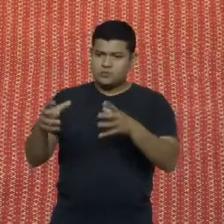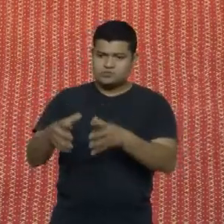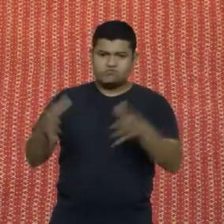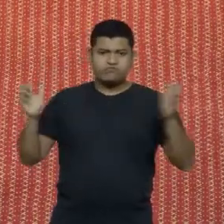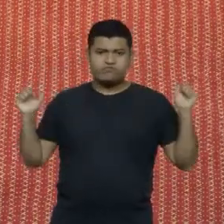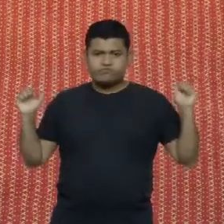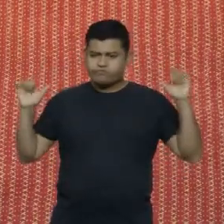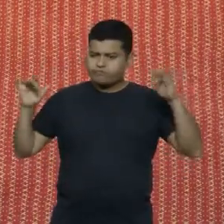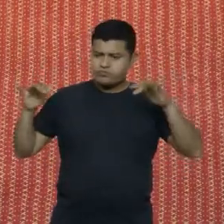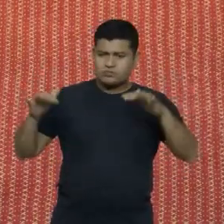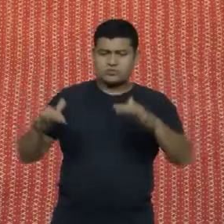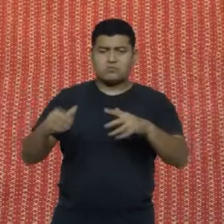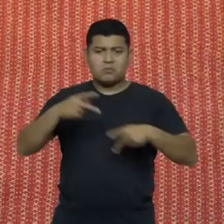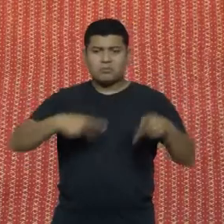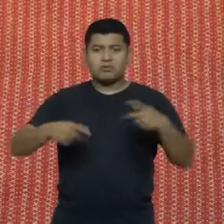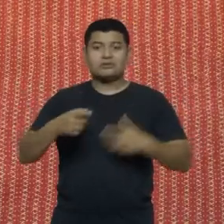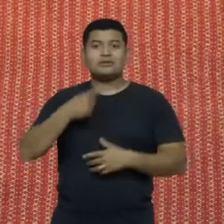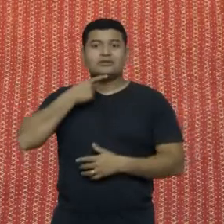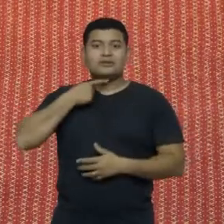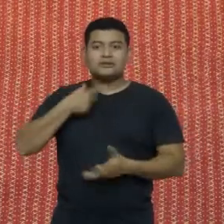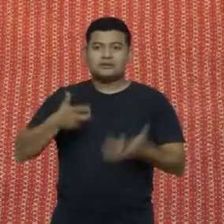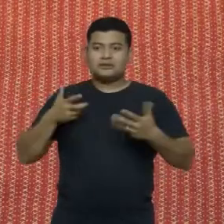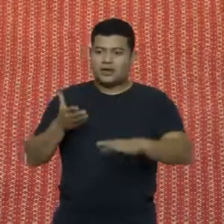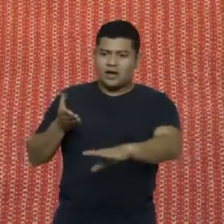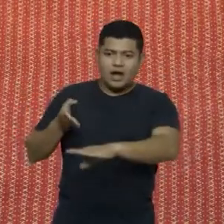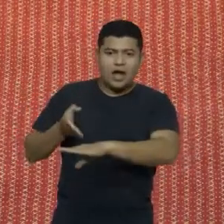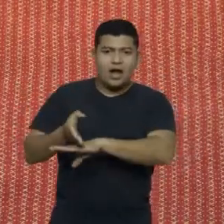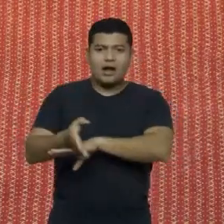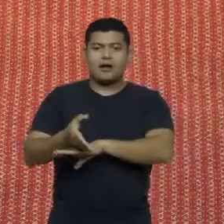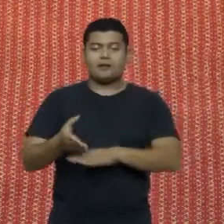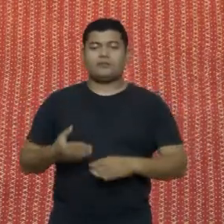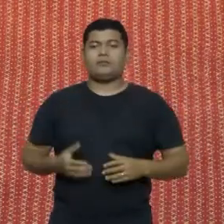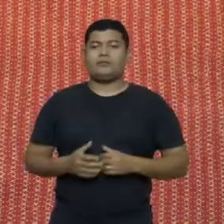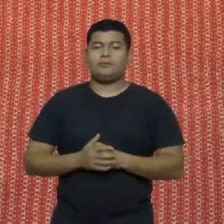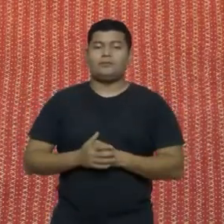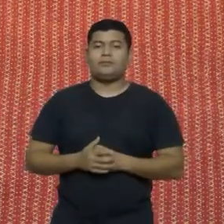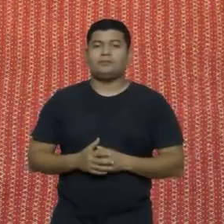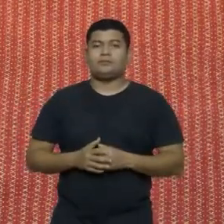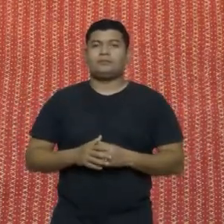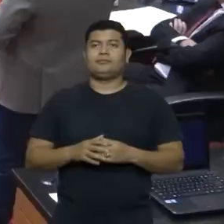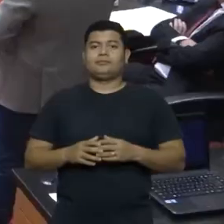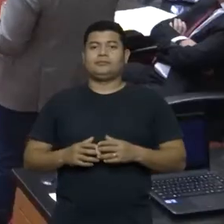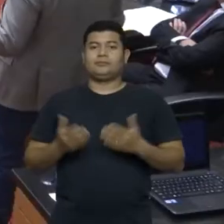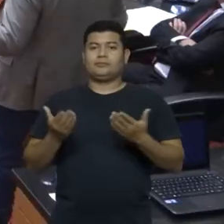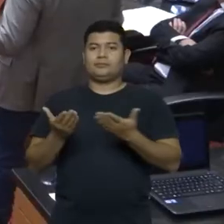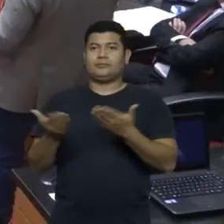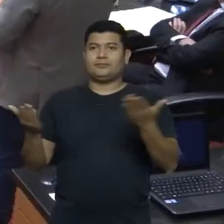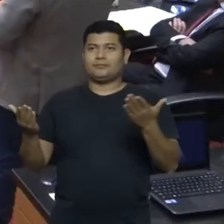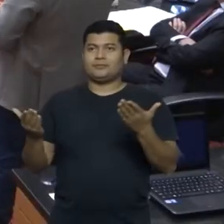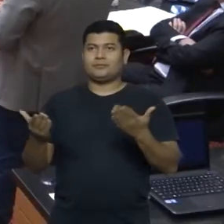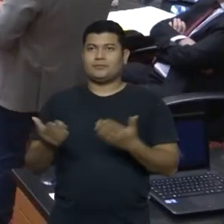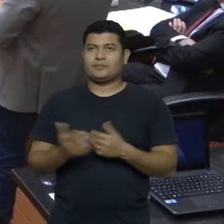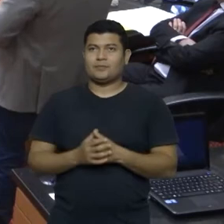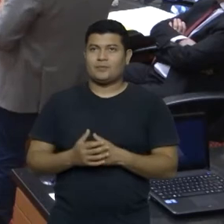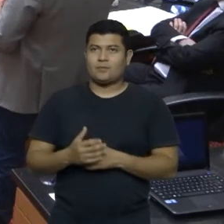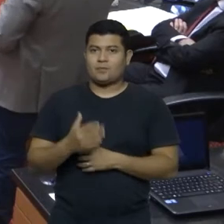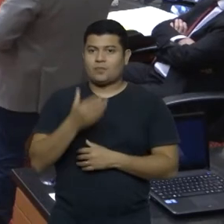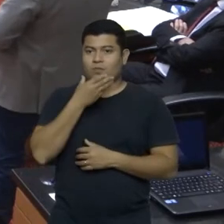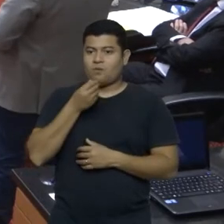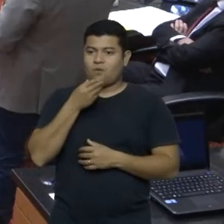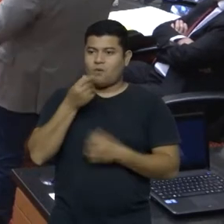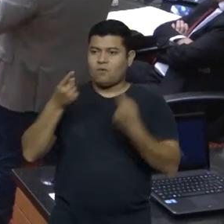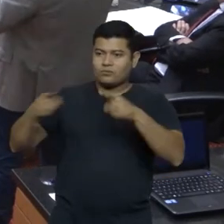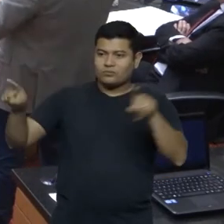está com uma vontade enorme de frequentar essas festas. Quero apontar os caldérios lá, que são os homens da serra